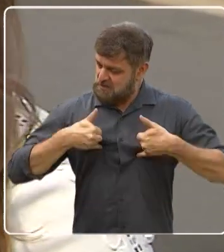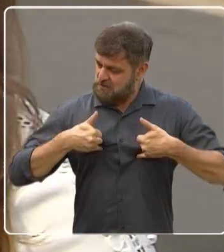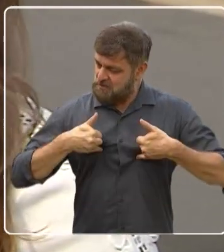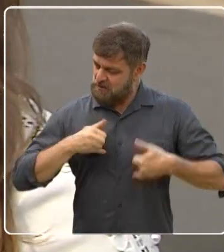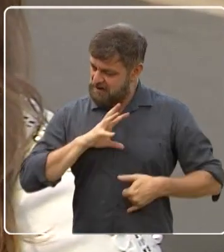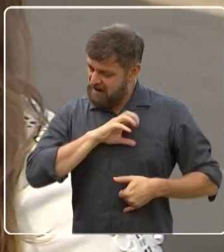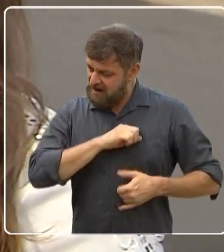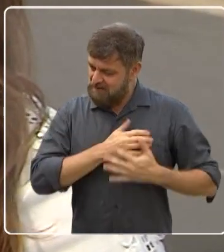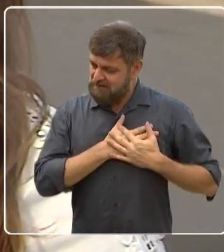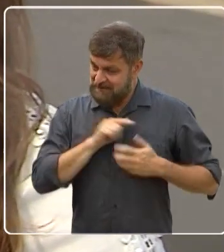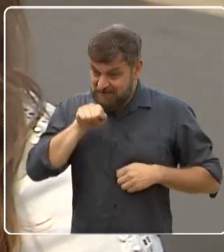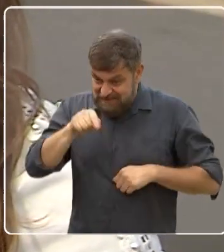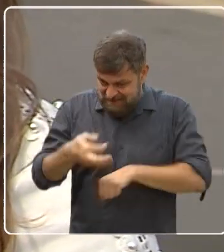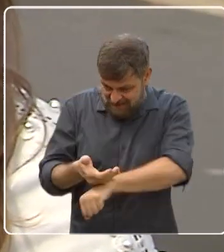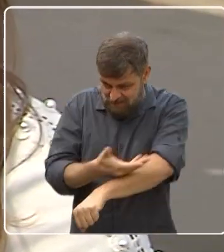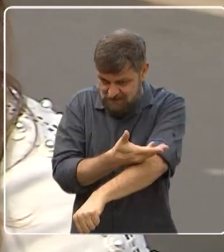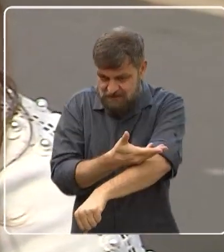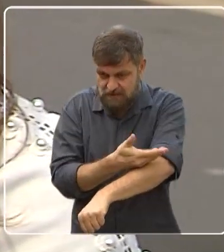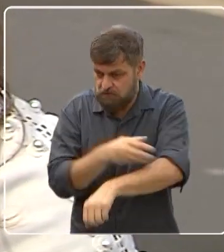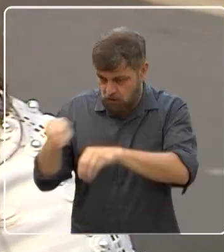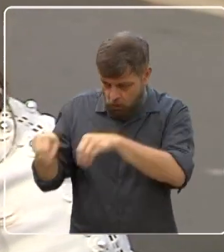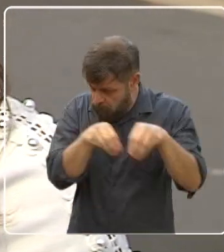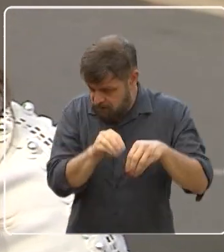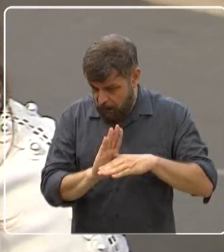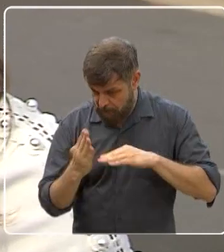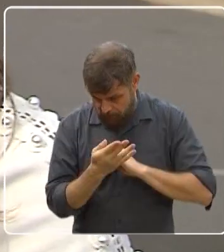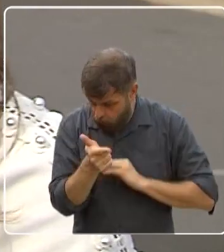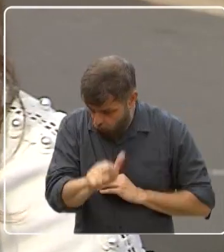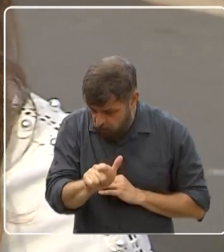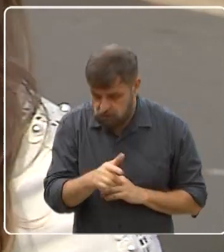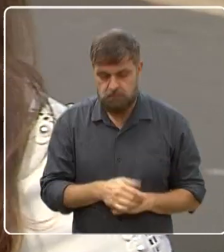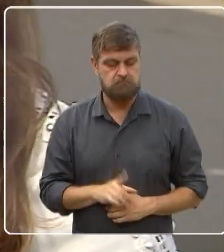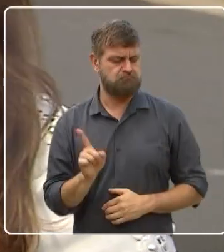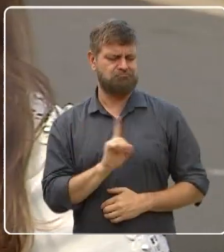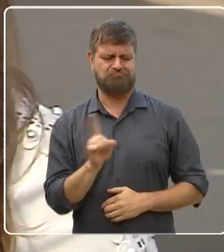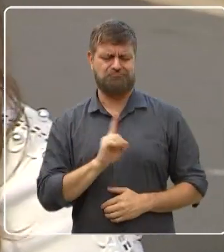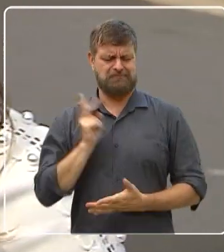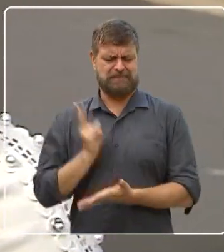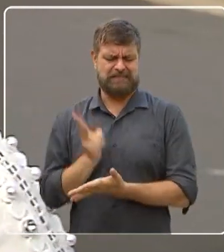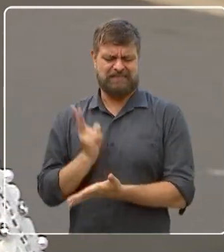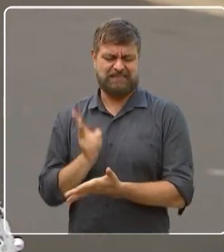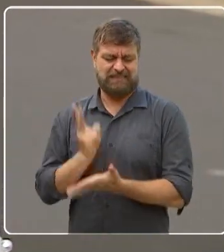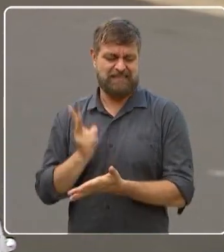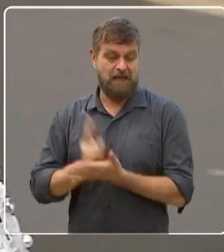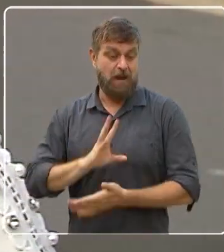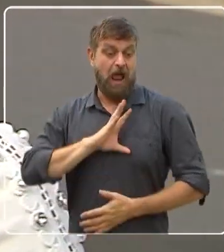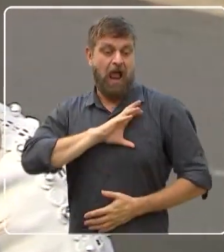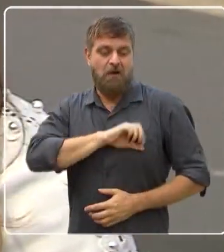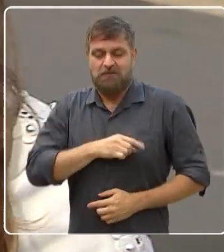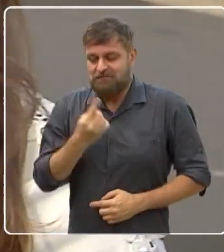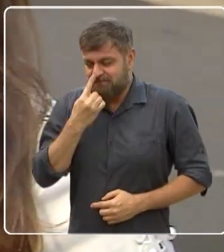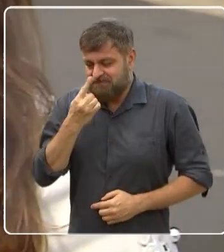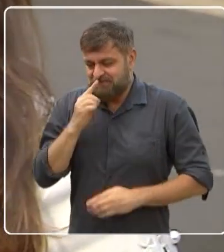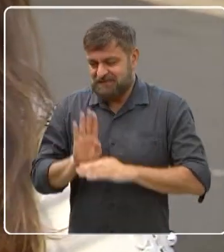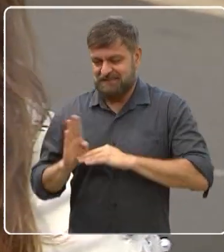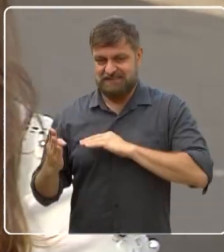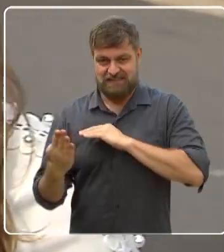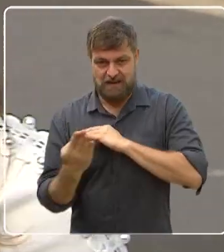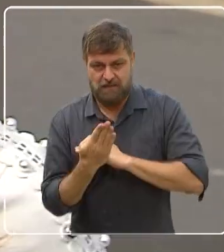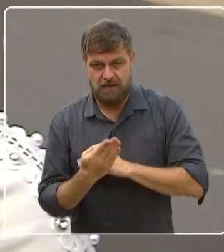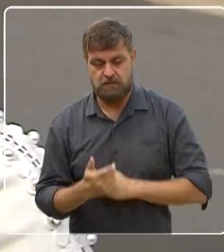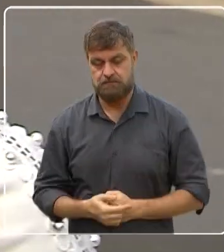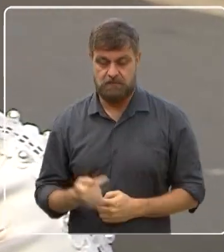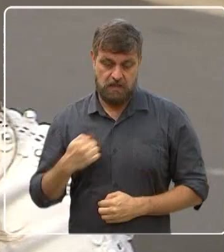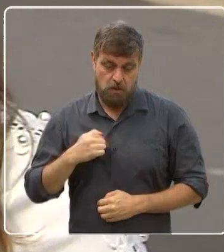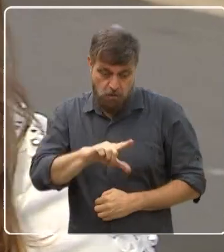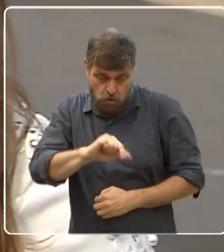percebe que mexe até com você. Você não trocaria aqui por nenhum outro bairro de Campinas? Não, não trocaria. Eu gosto de morar aqui, foi um bairro de... a princípio